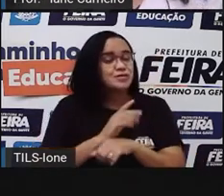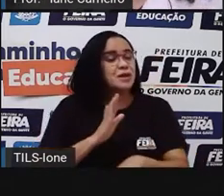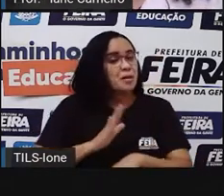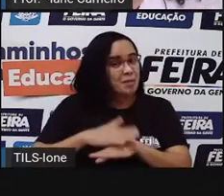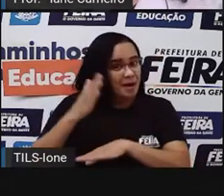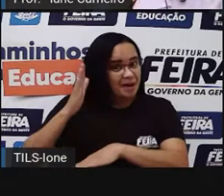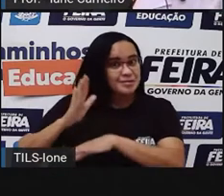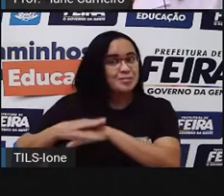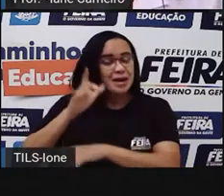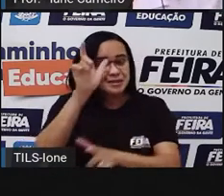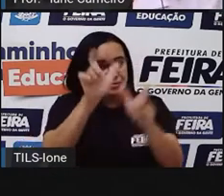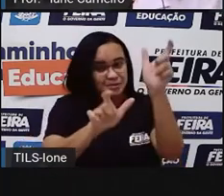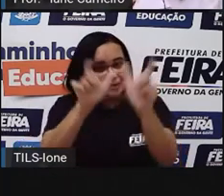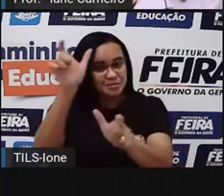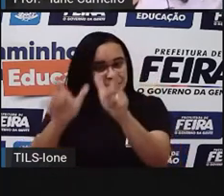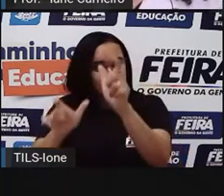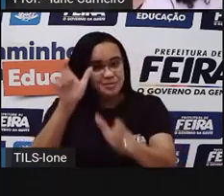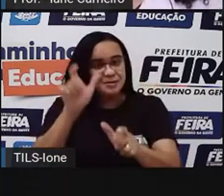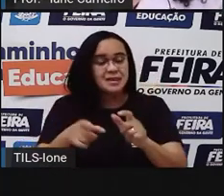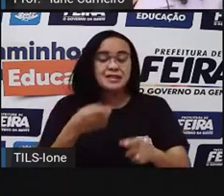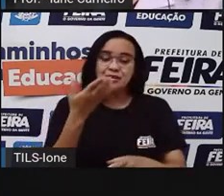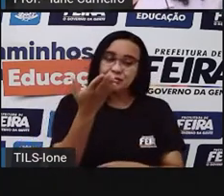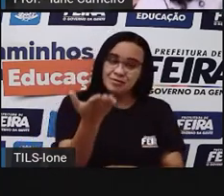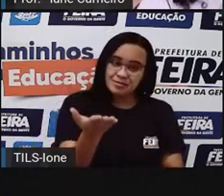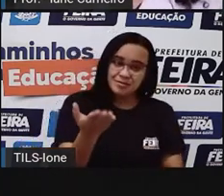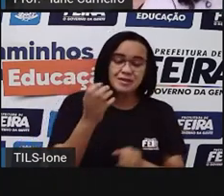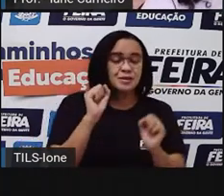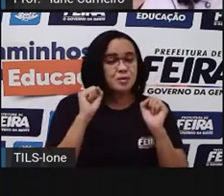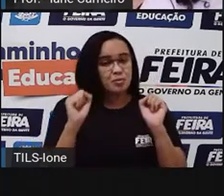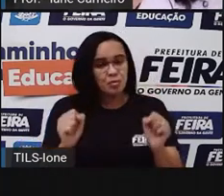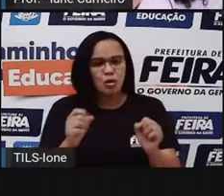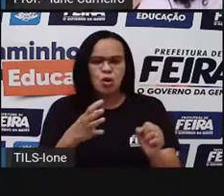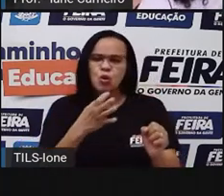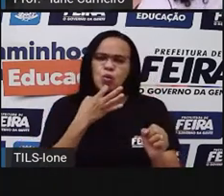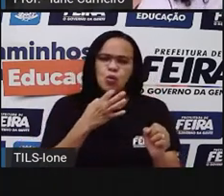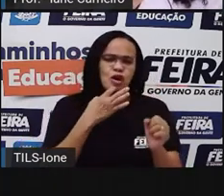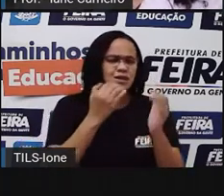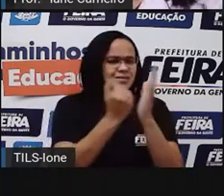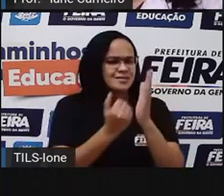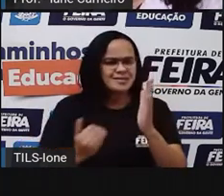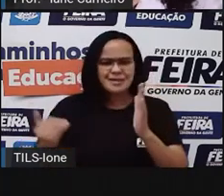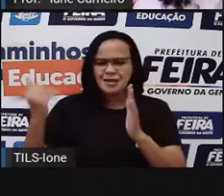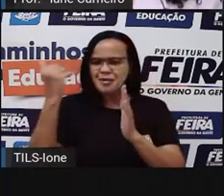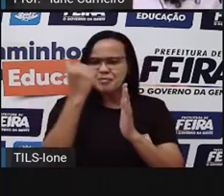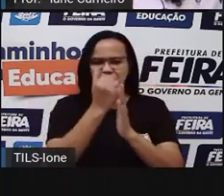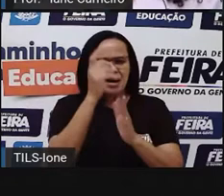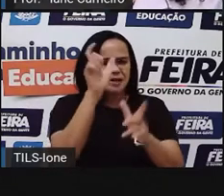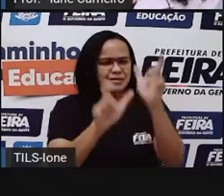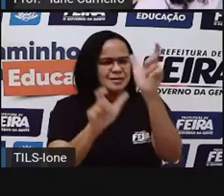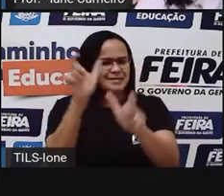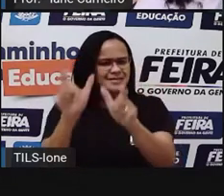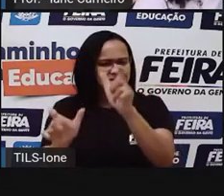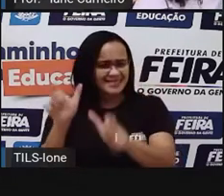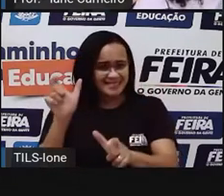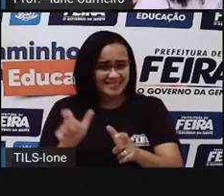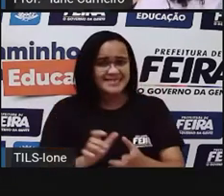personagem, para que você possa conhecer um pouco melhor os personagens, beleza? Então, vamos lá.